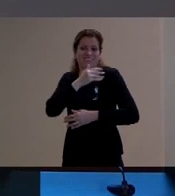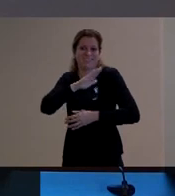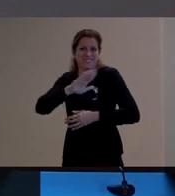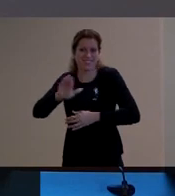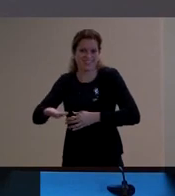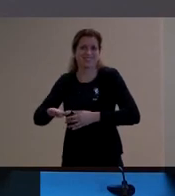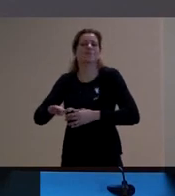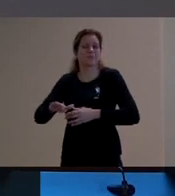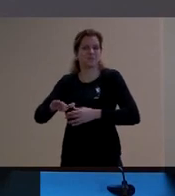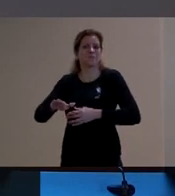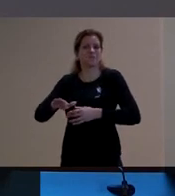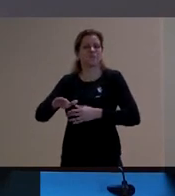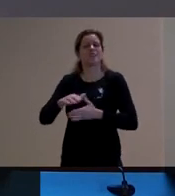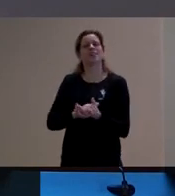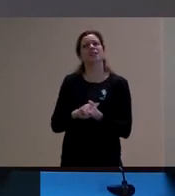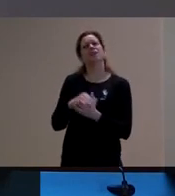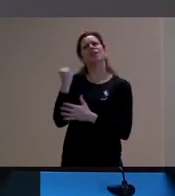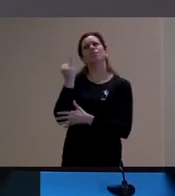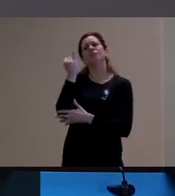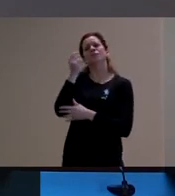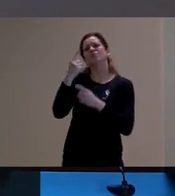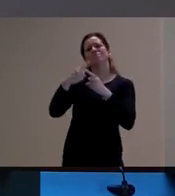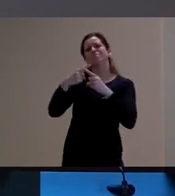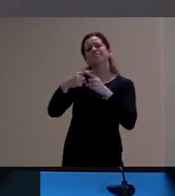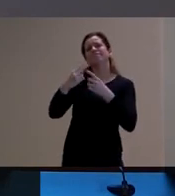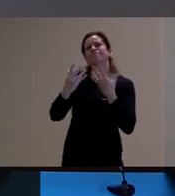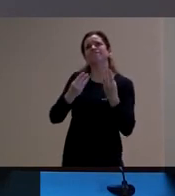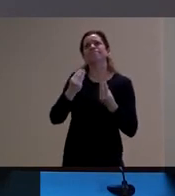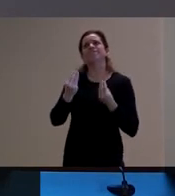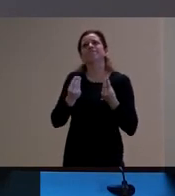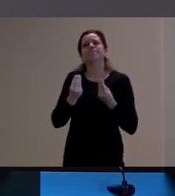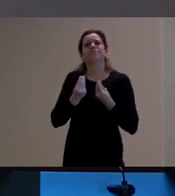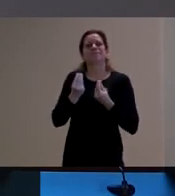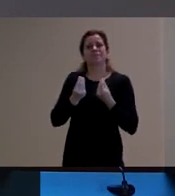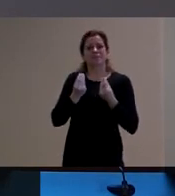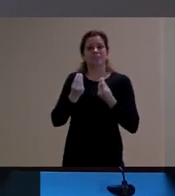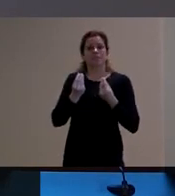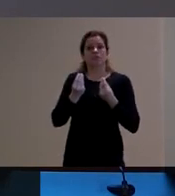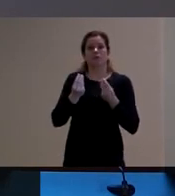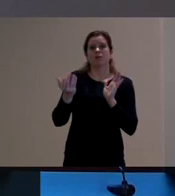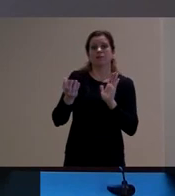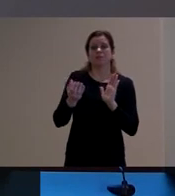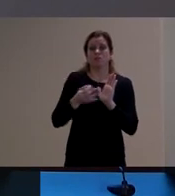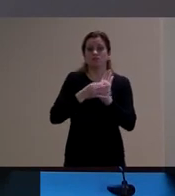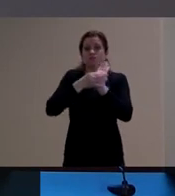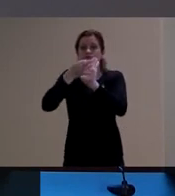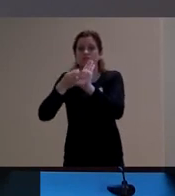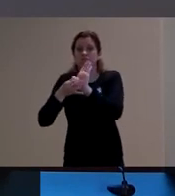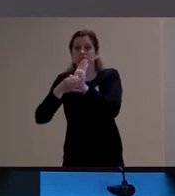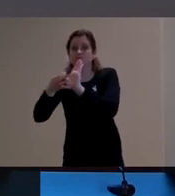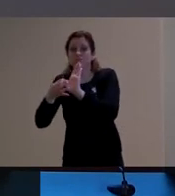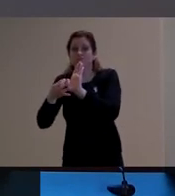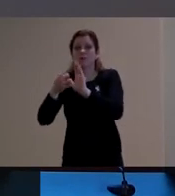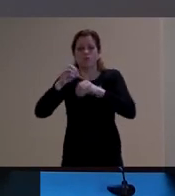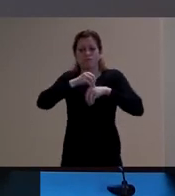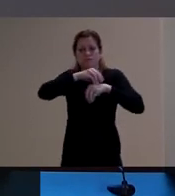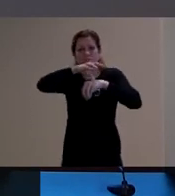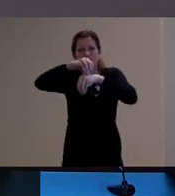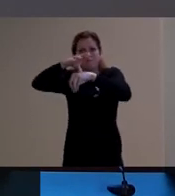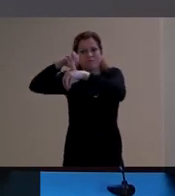é importante assim porque ele dá algumas pistas assim sobre como como a criança